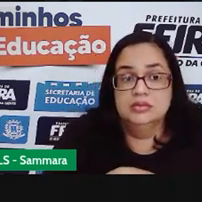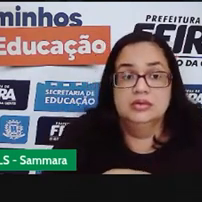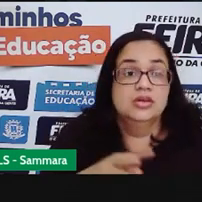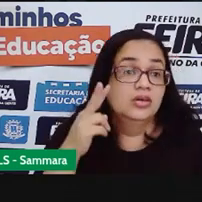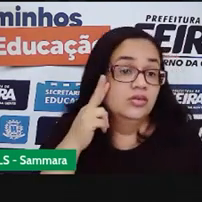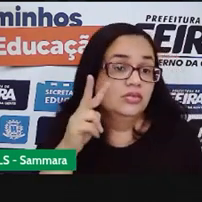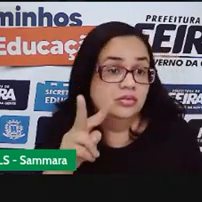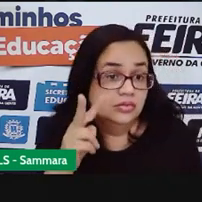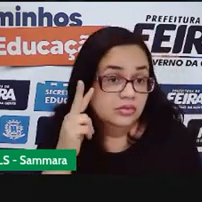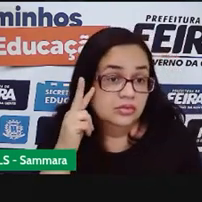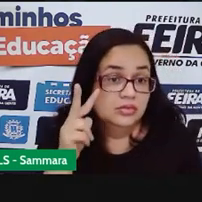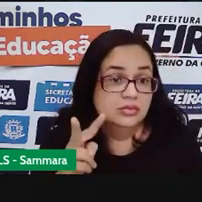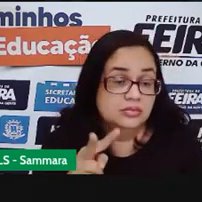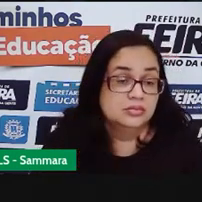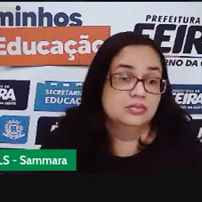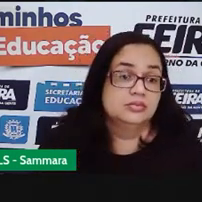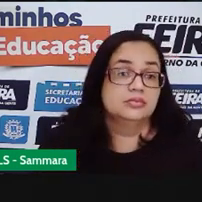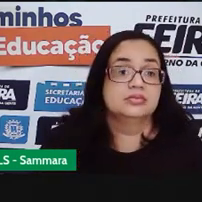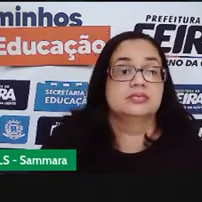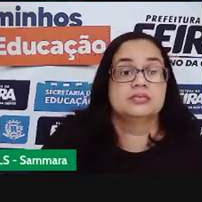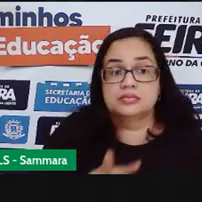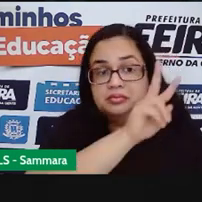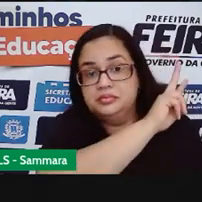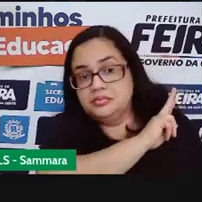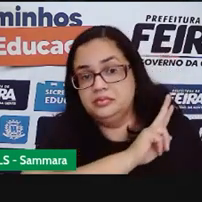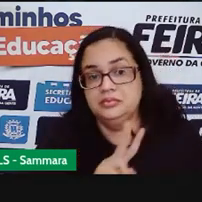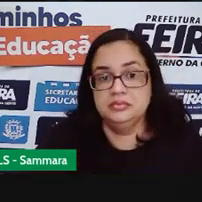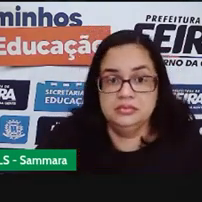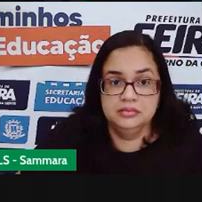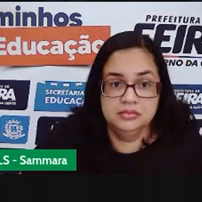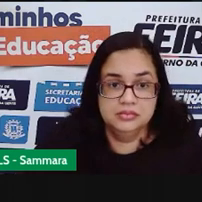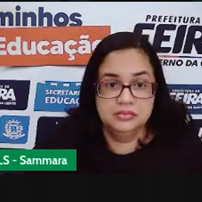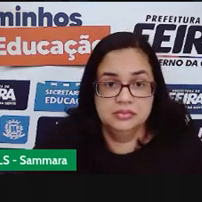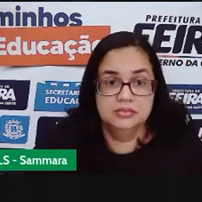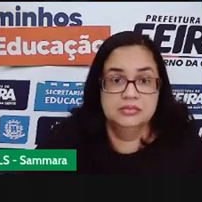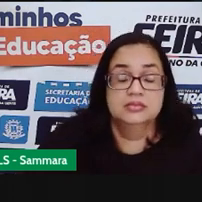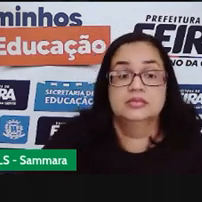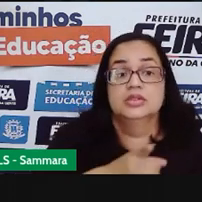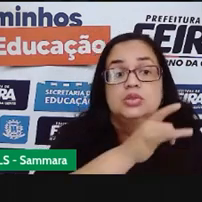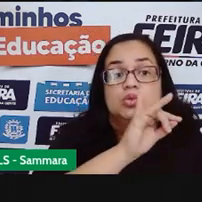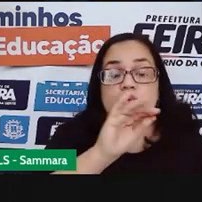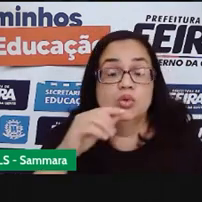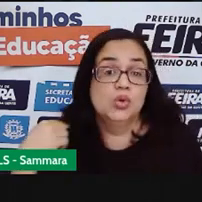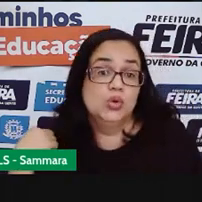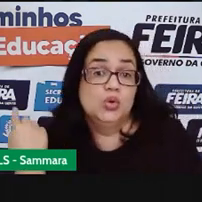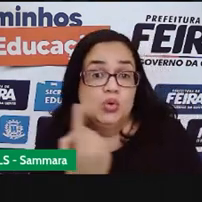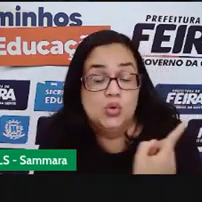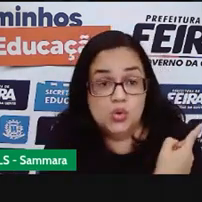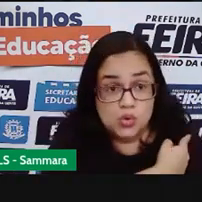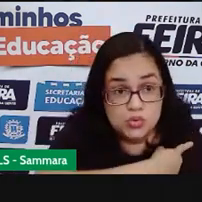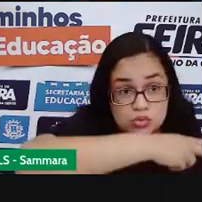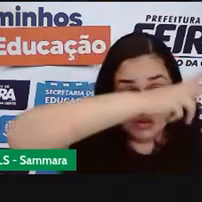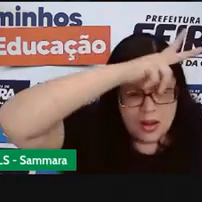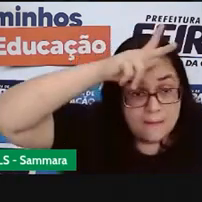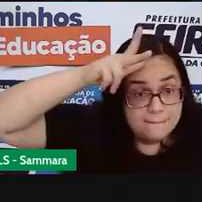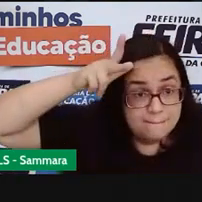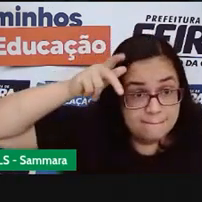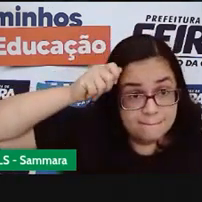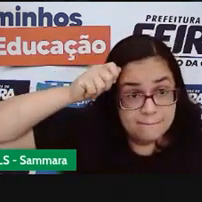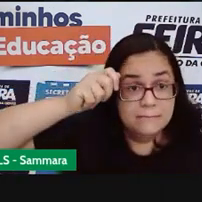assumiram o cargo de vereadores. No mesmo dia em que o nosso prefeito, Fouber Martins